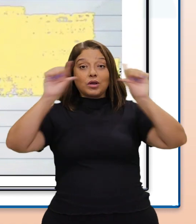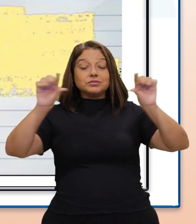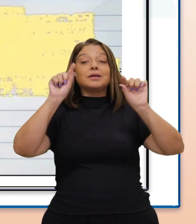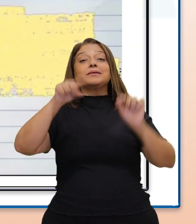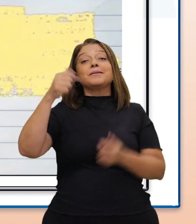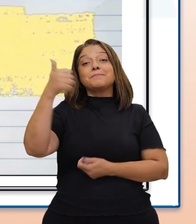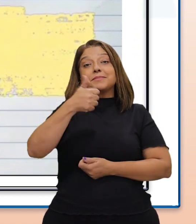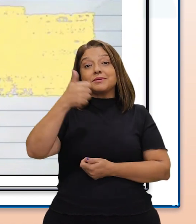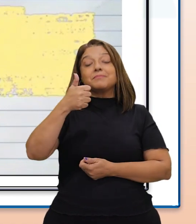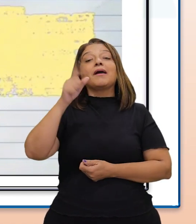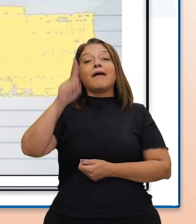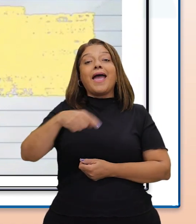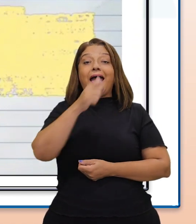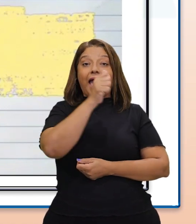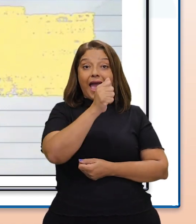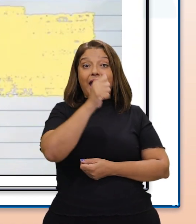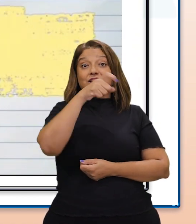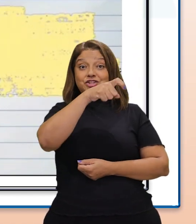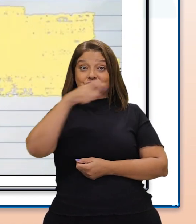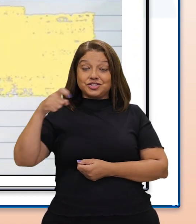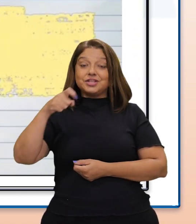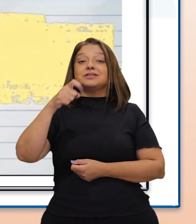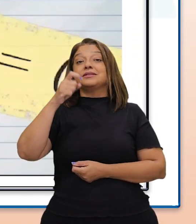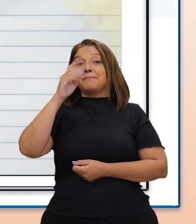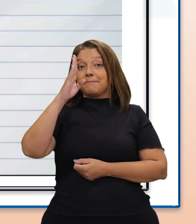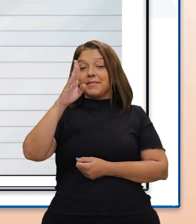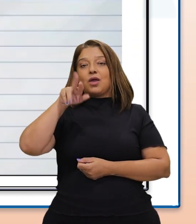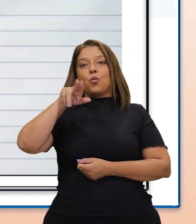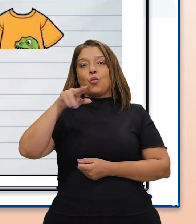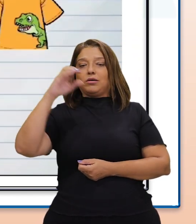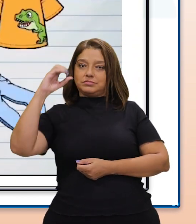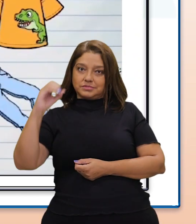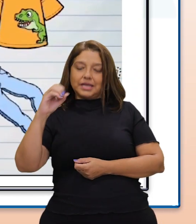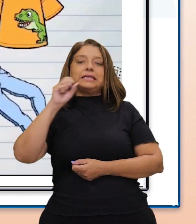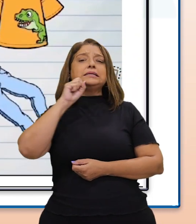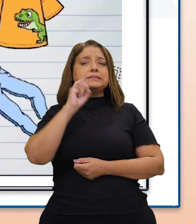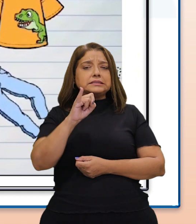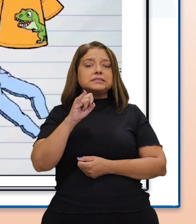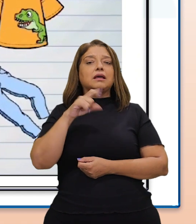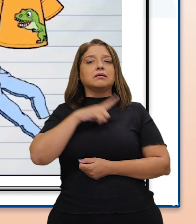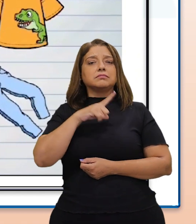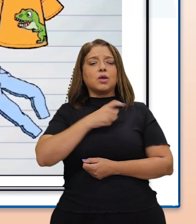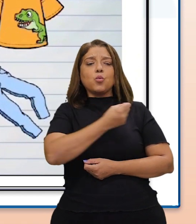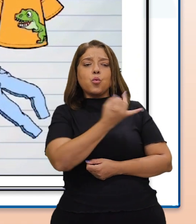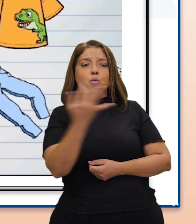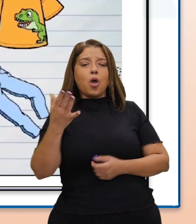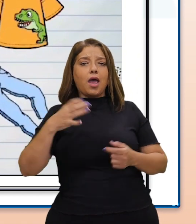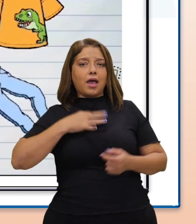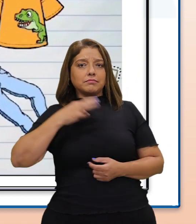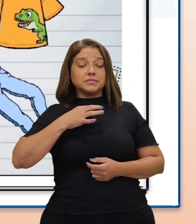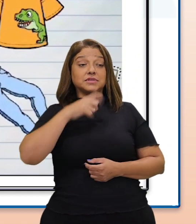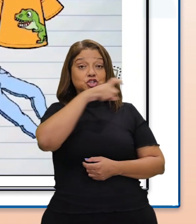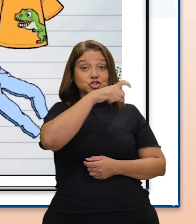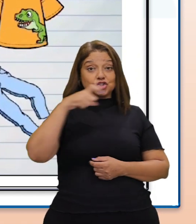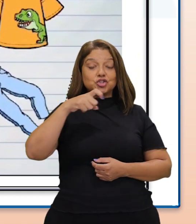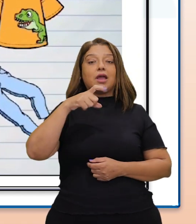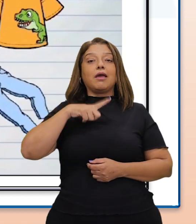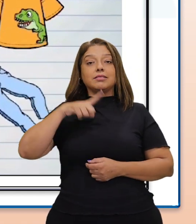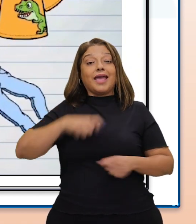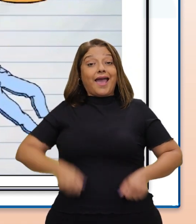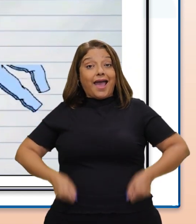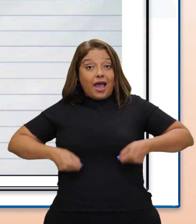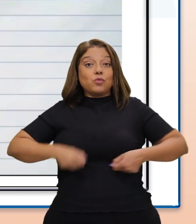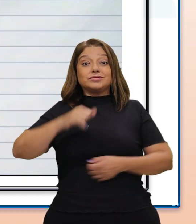AX mais B igual a zero. Se a quantidade de camisetas é X e a quantidade de calças é Y,